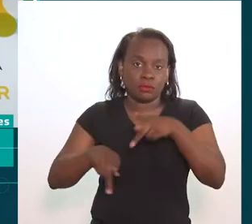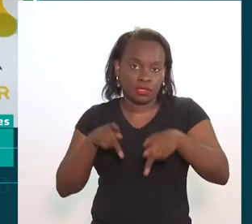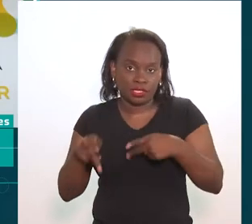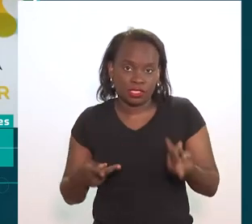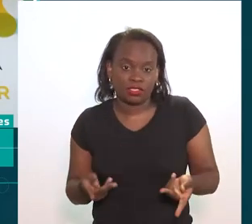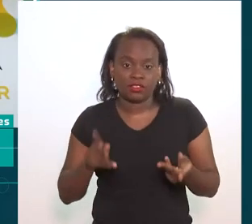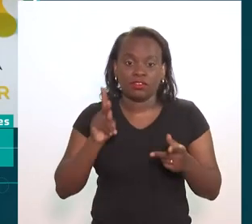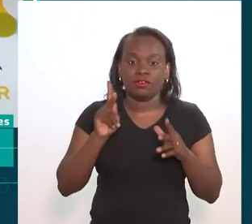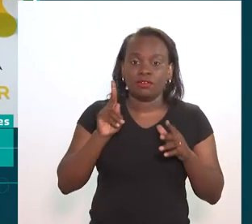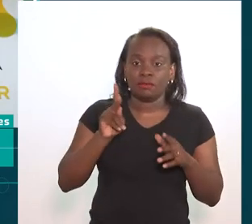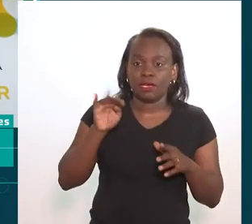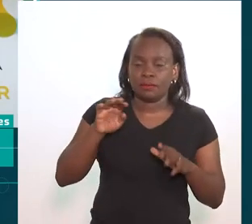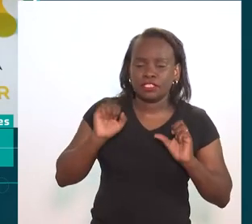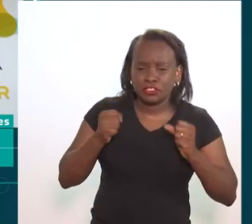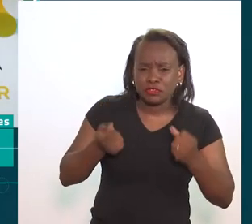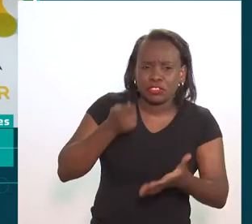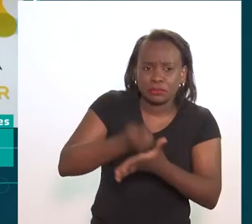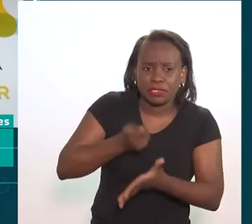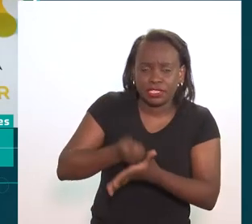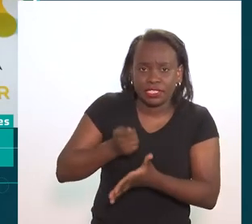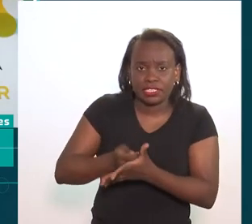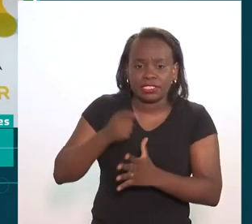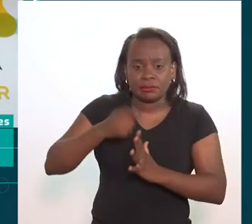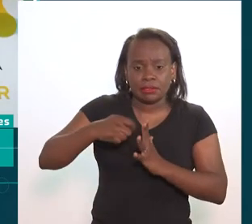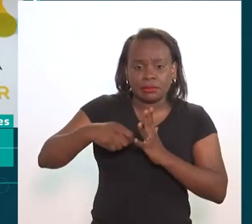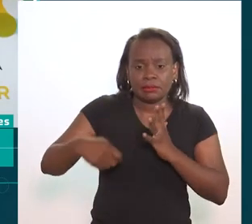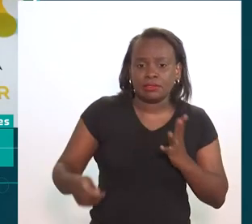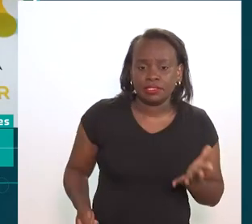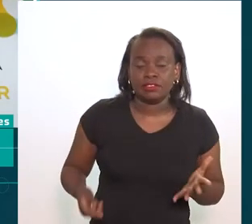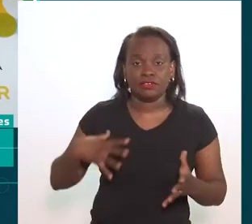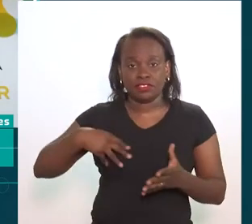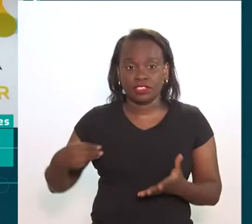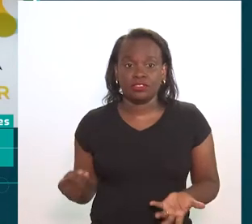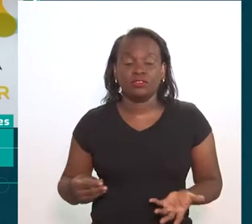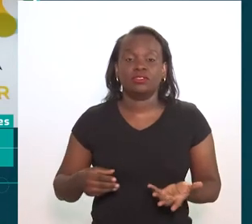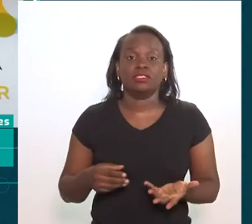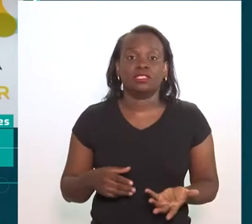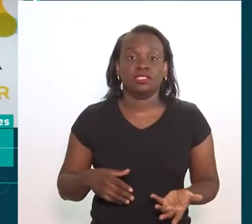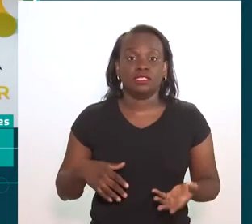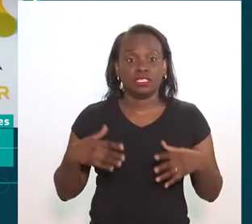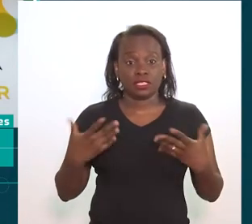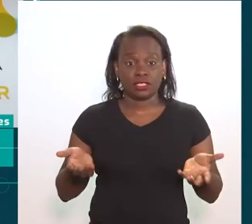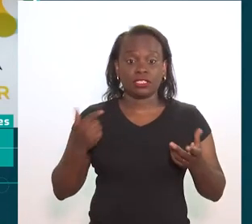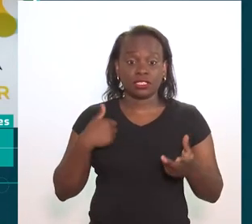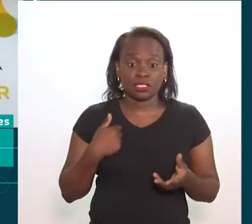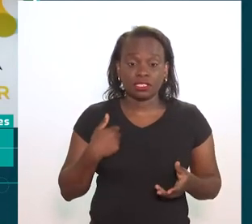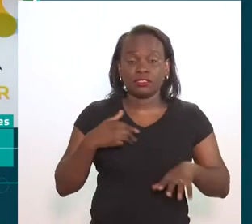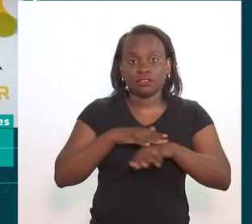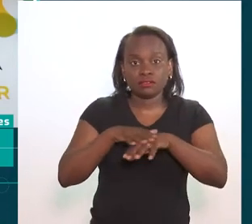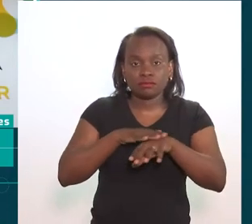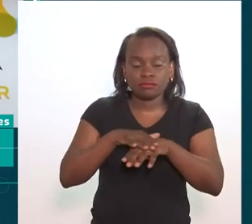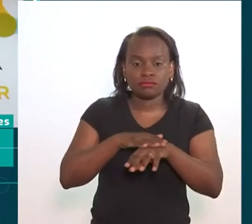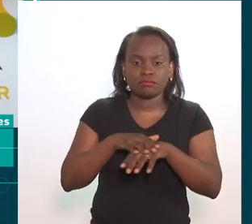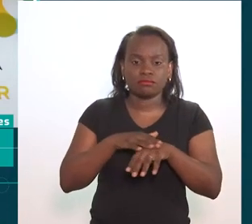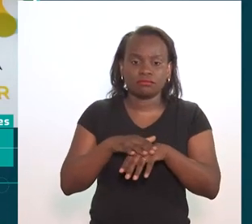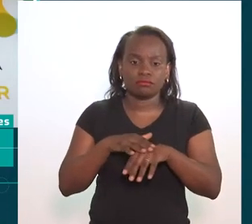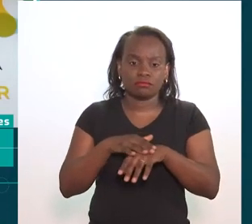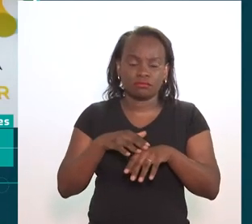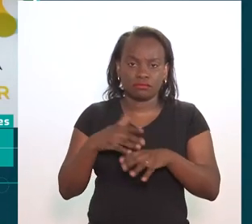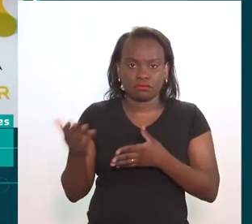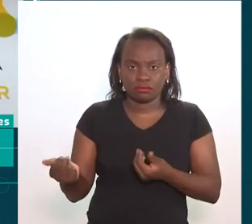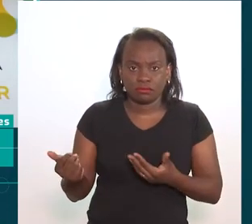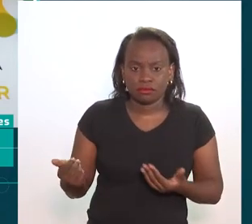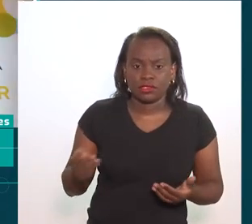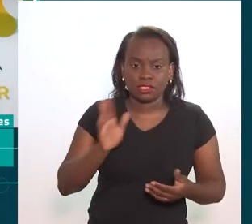periferia, que atende também uma determinada camada da população, que os pais estão ali fazendo seu esforço para pagar aquela mensalidade para o